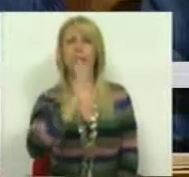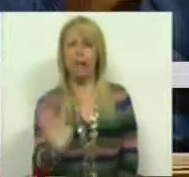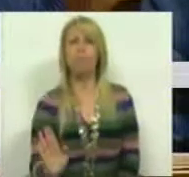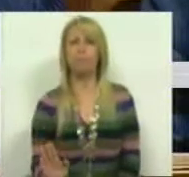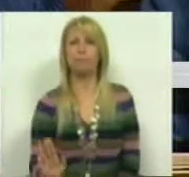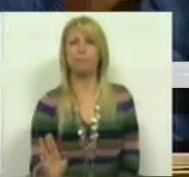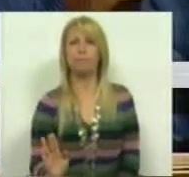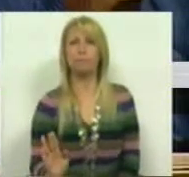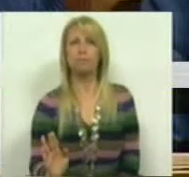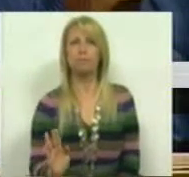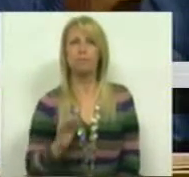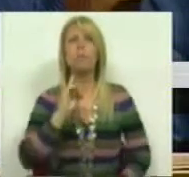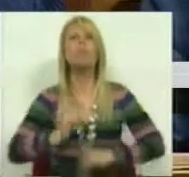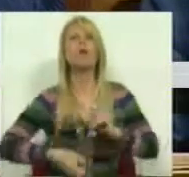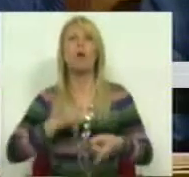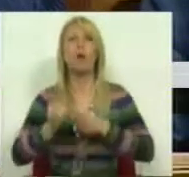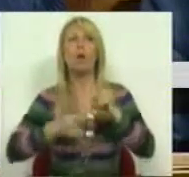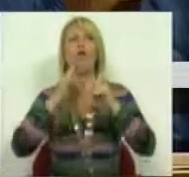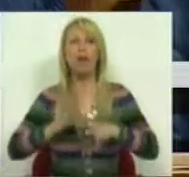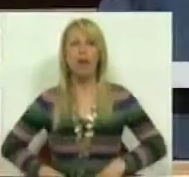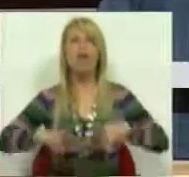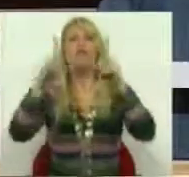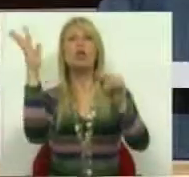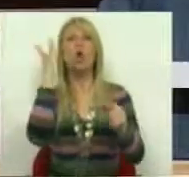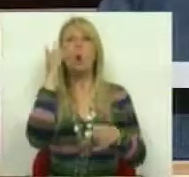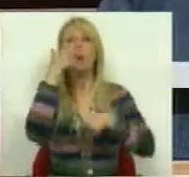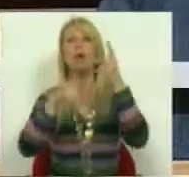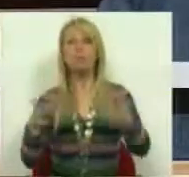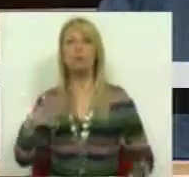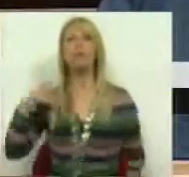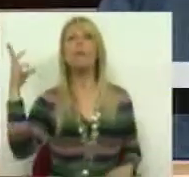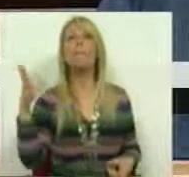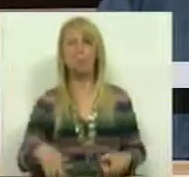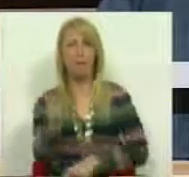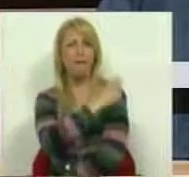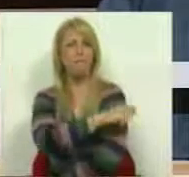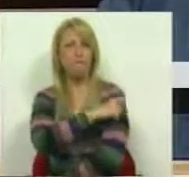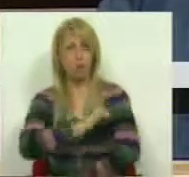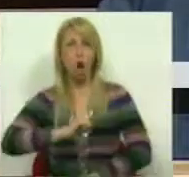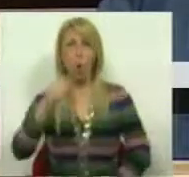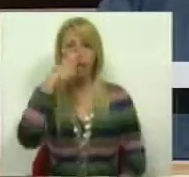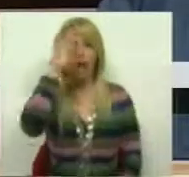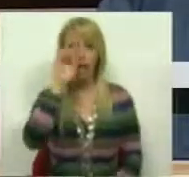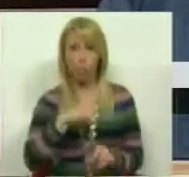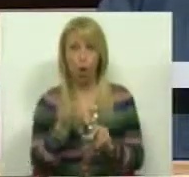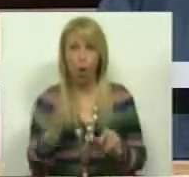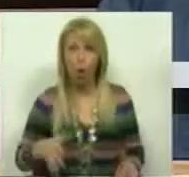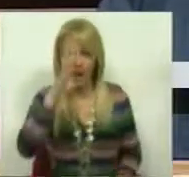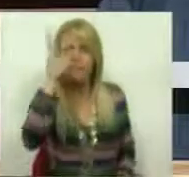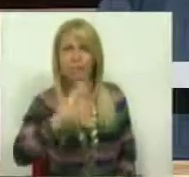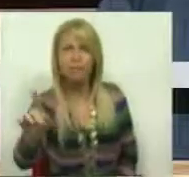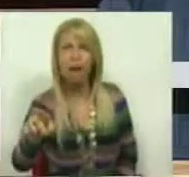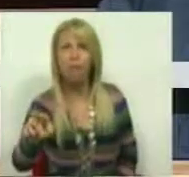qual foi a evolução do número de portugueses que foram vacinados contra a gripe este ano? Sabe?